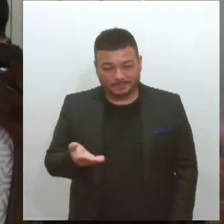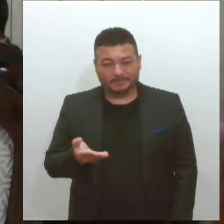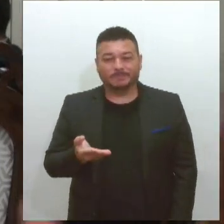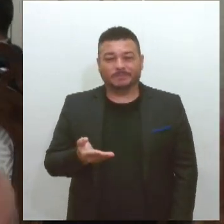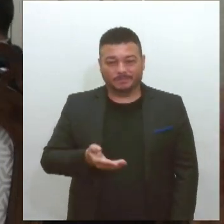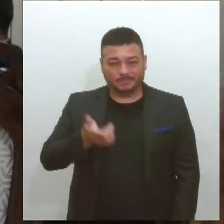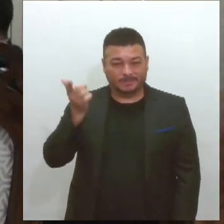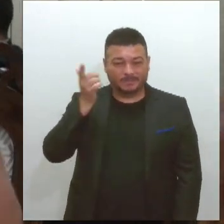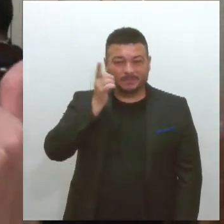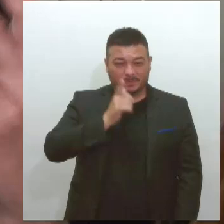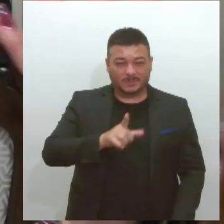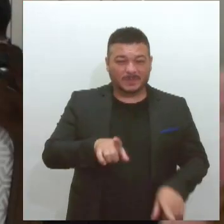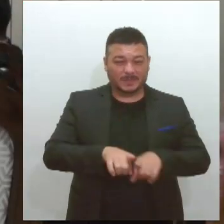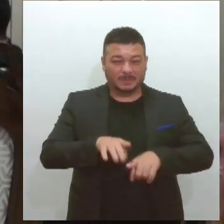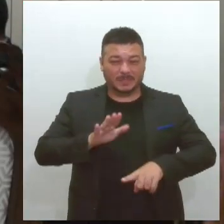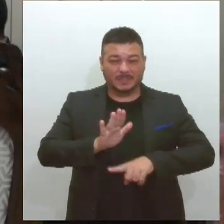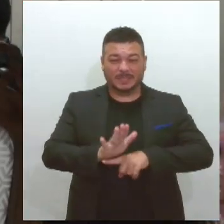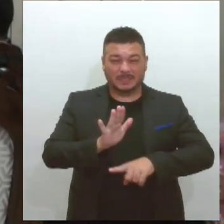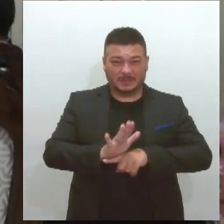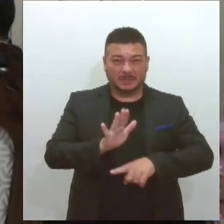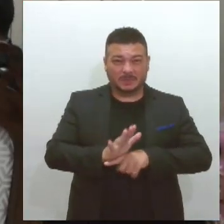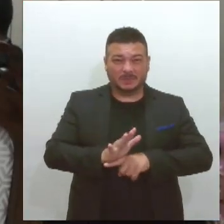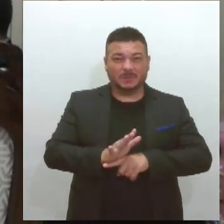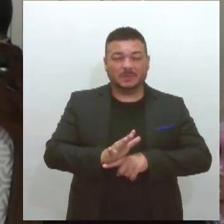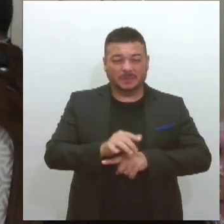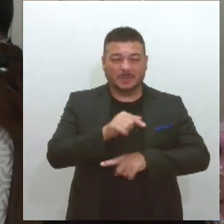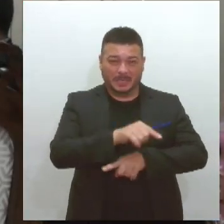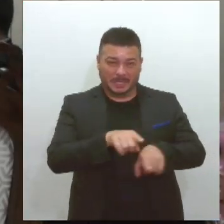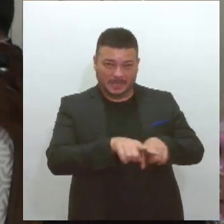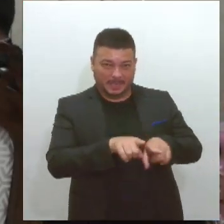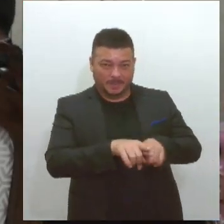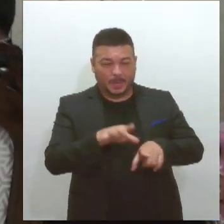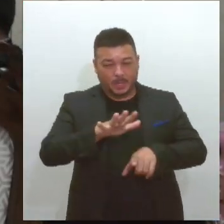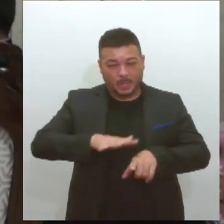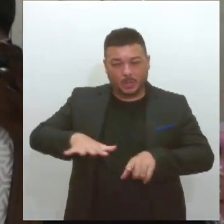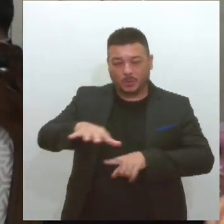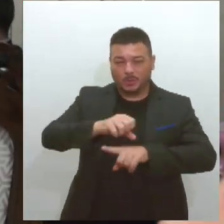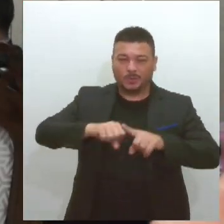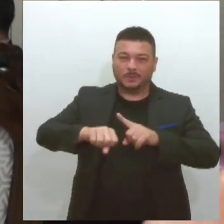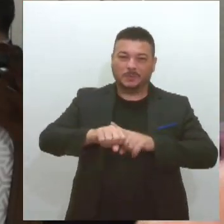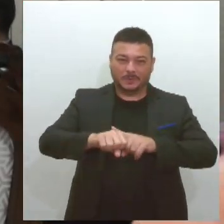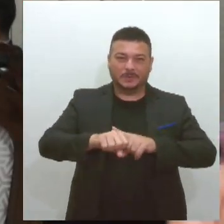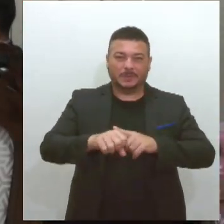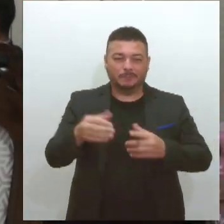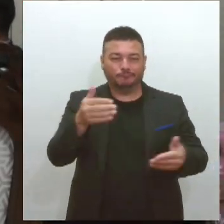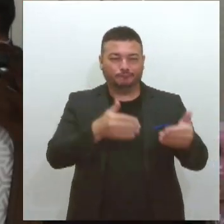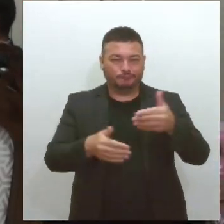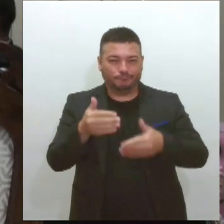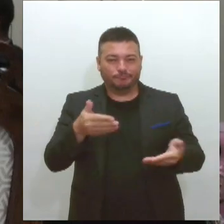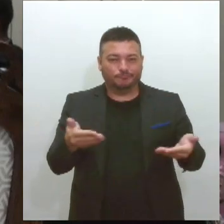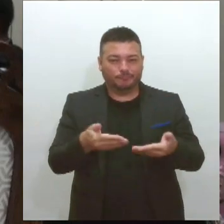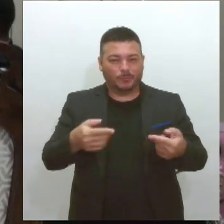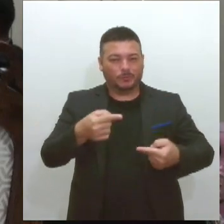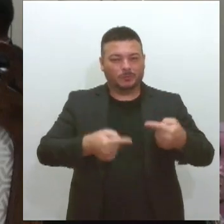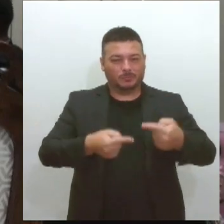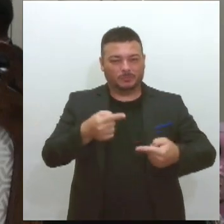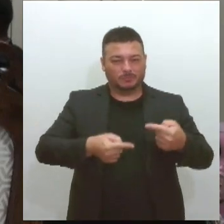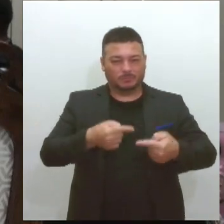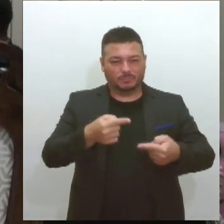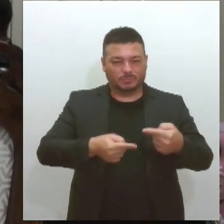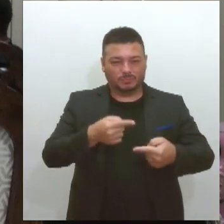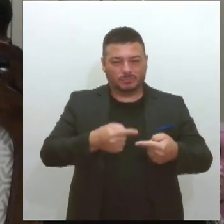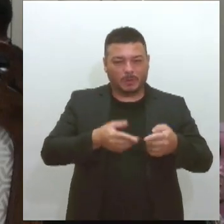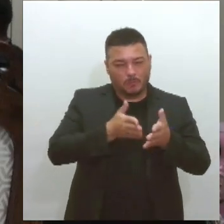ajudar, não só assim, mas também a toda a sua família. Então, participar hoje com essa discussão, com esse viés da